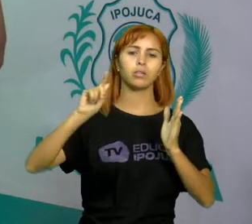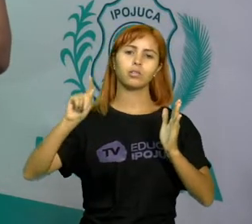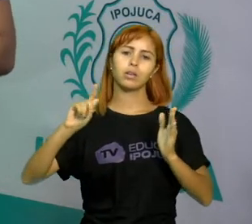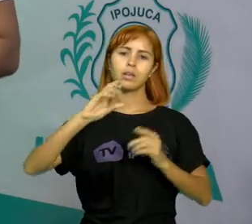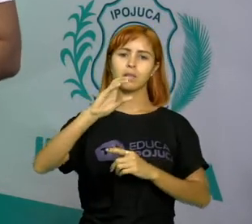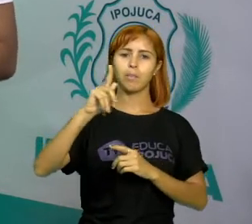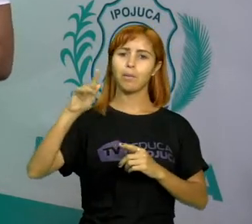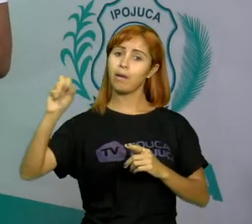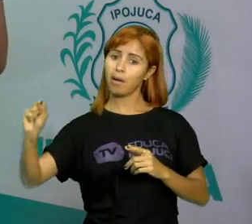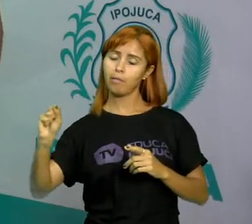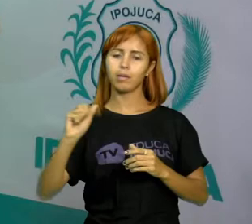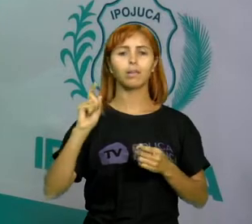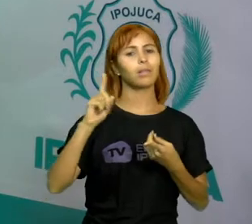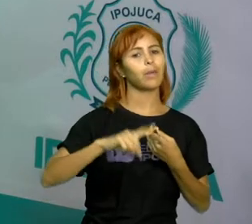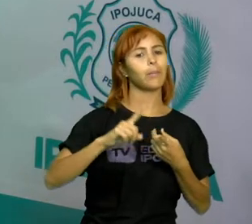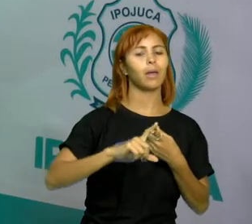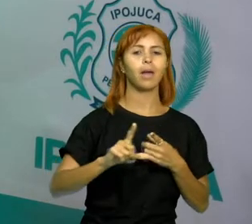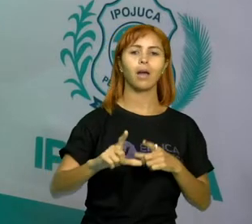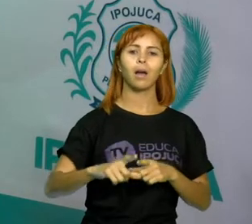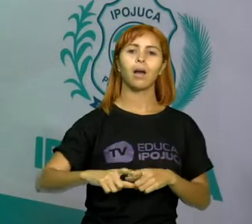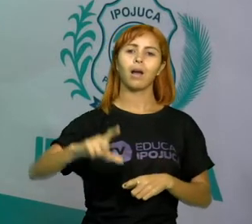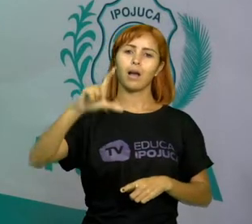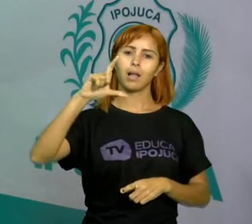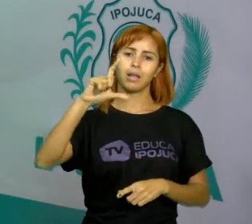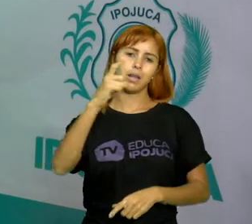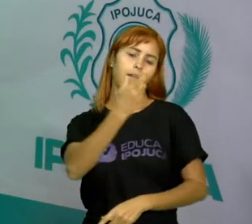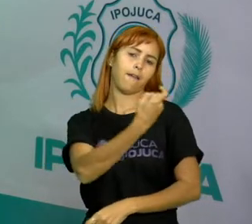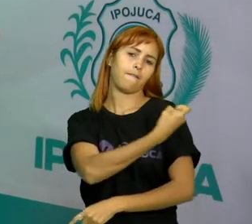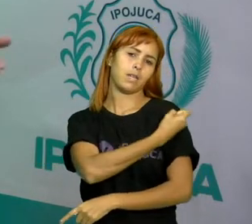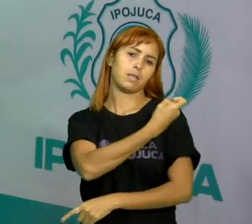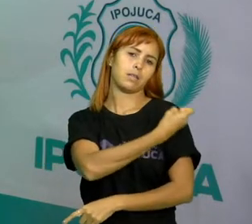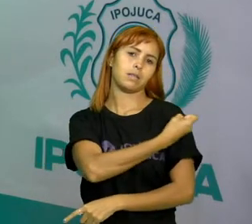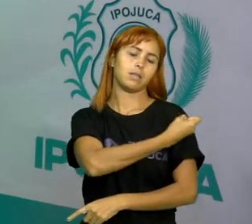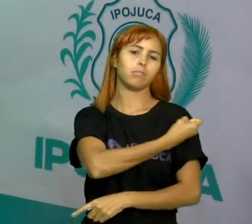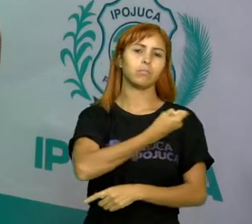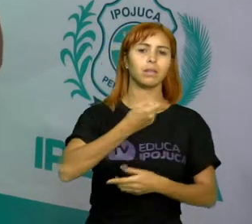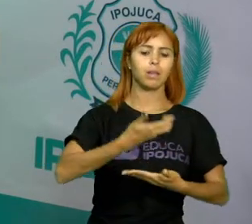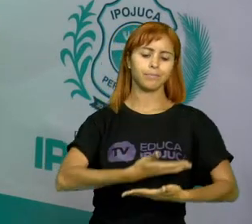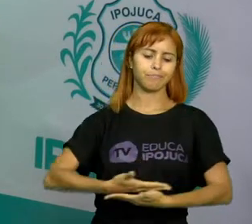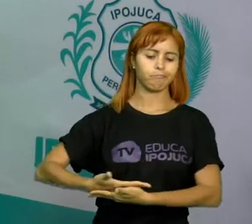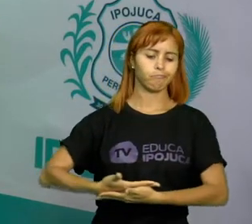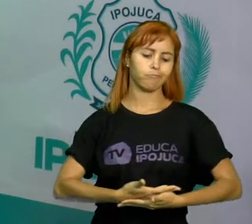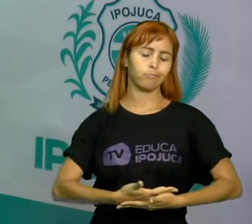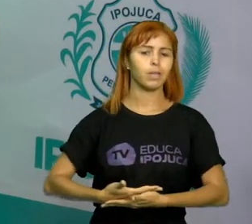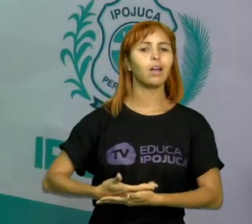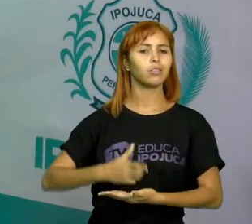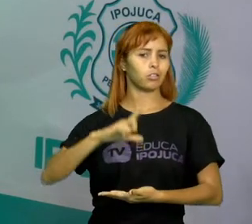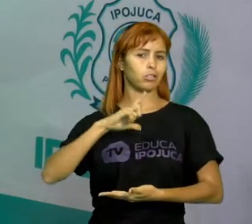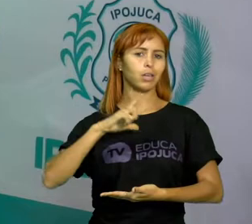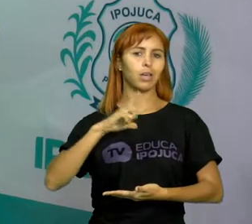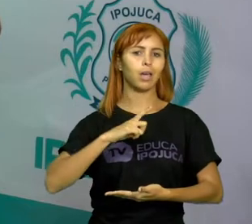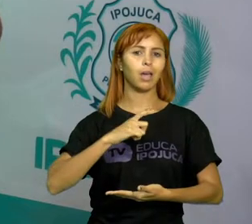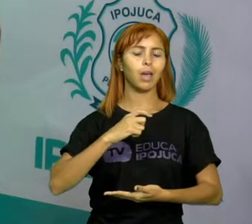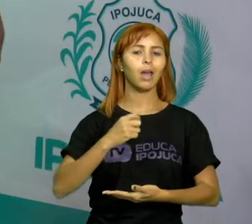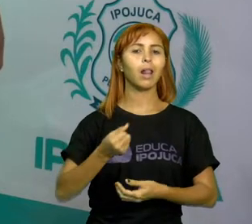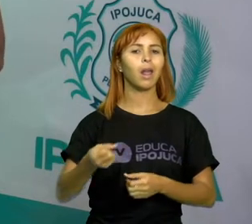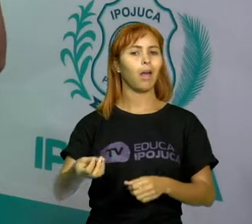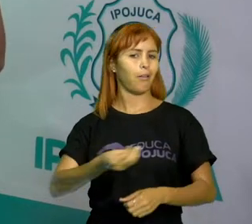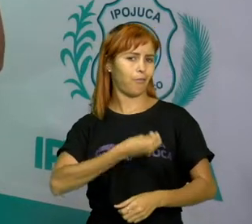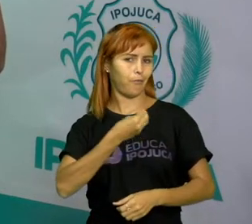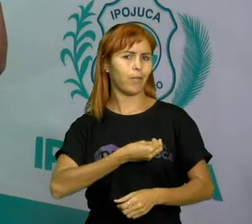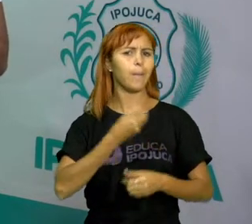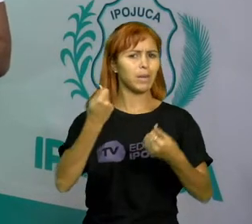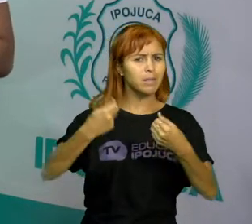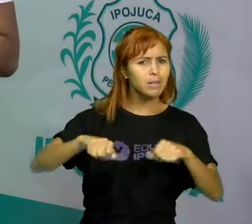CPF, temos também a Carteira de Vacinação. Que desde a infância, a gente adquire ela. E na vida adulta, também